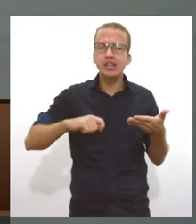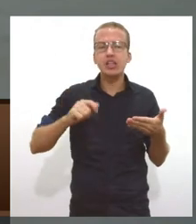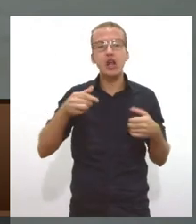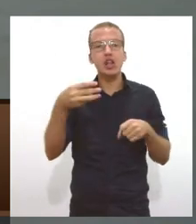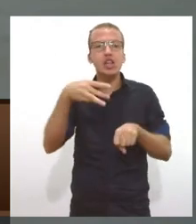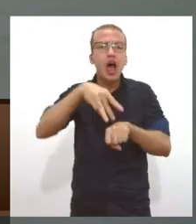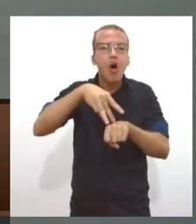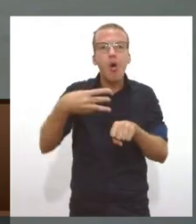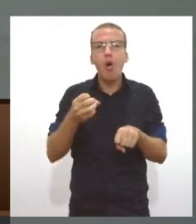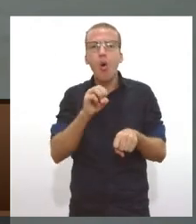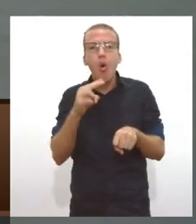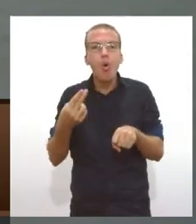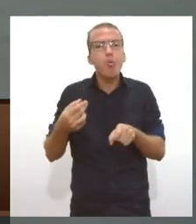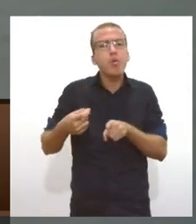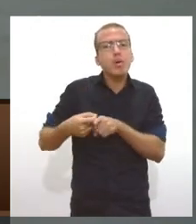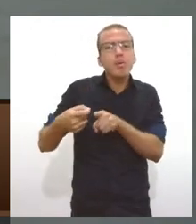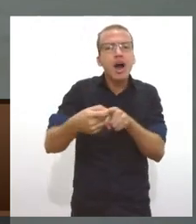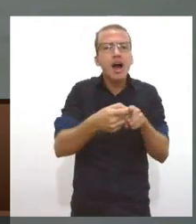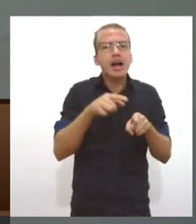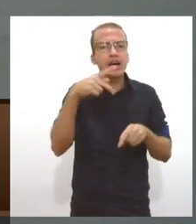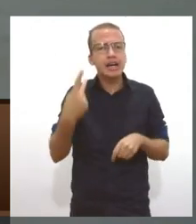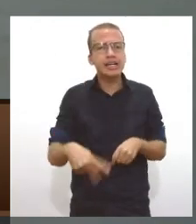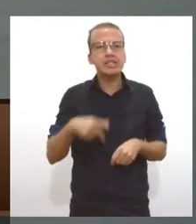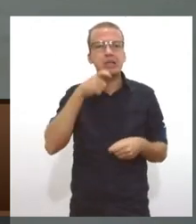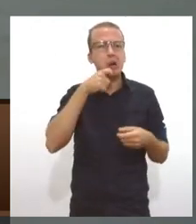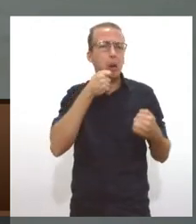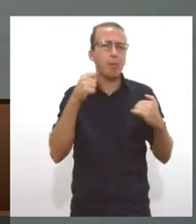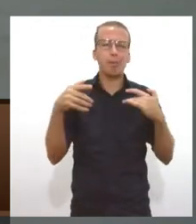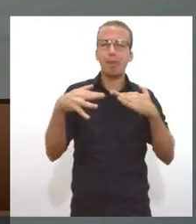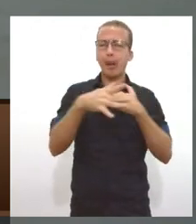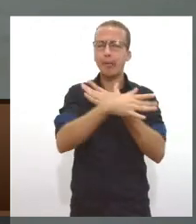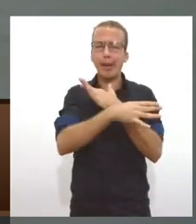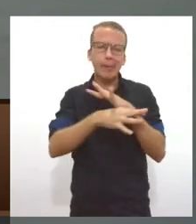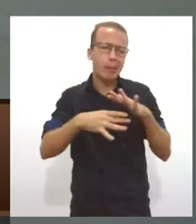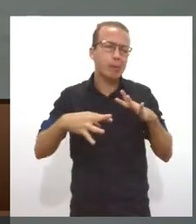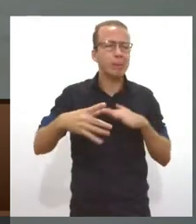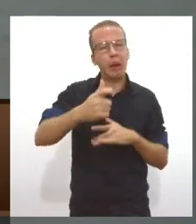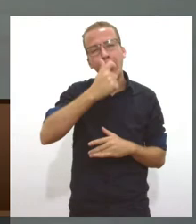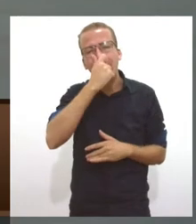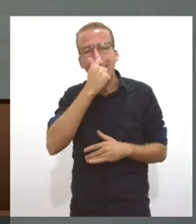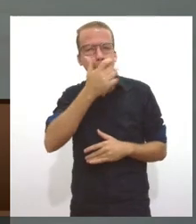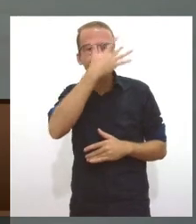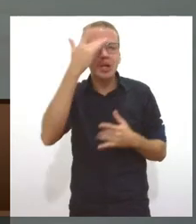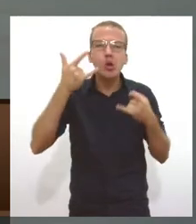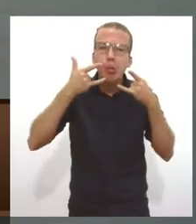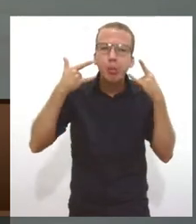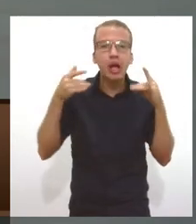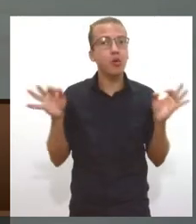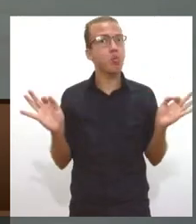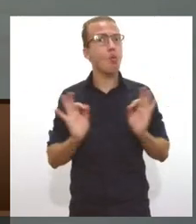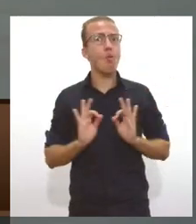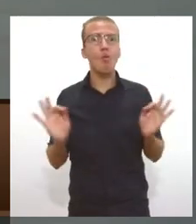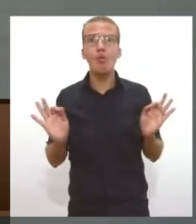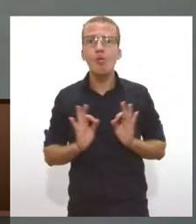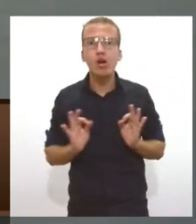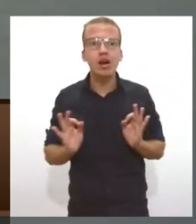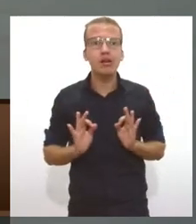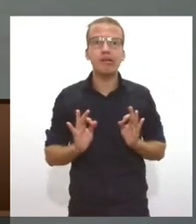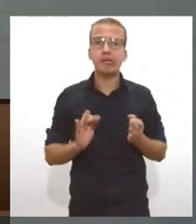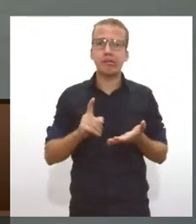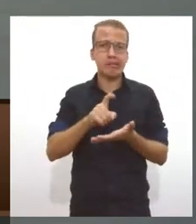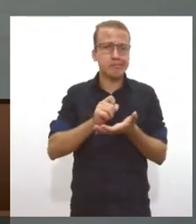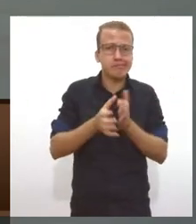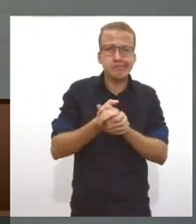alguns bairros da cidade, com aglomeração, pessoas que têm máscaras, álcool em gel, nem passam por